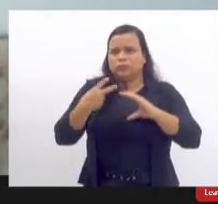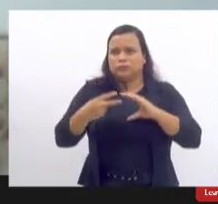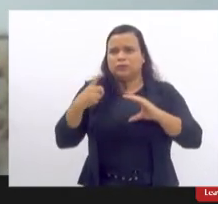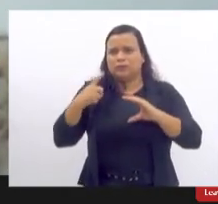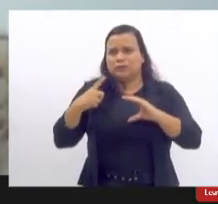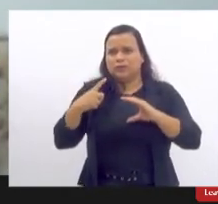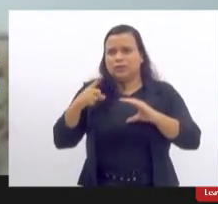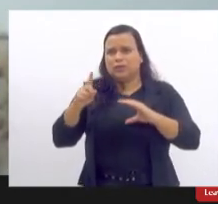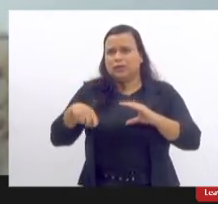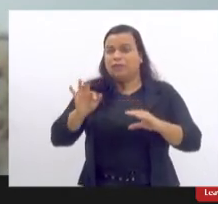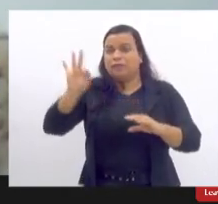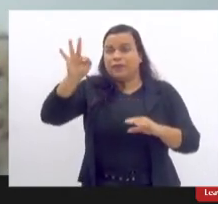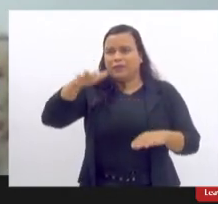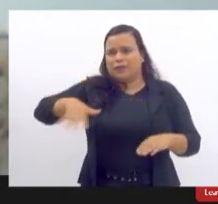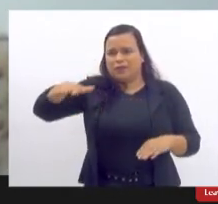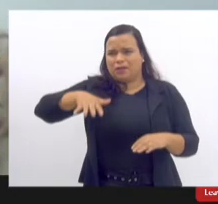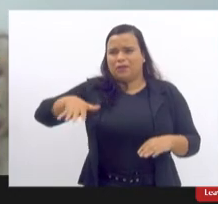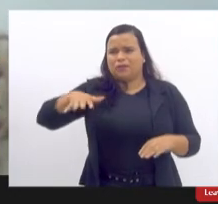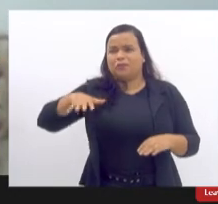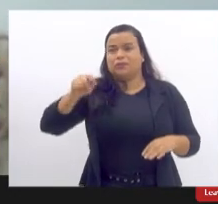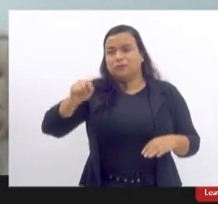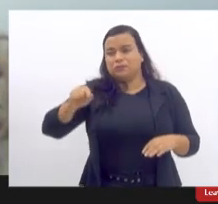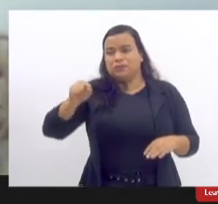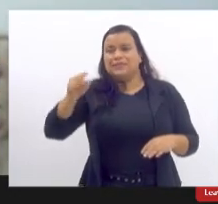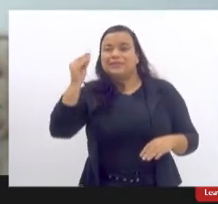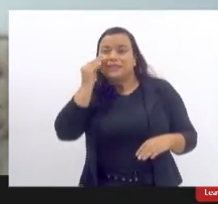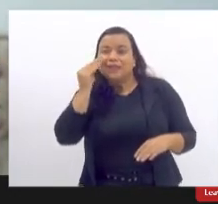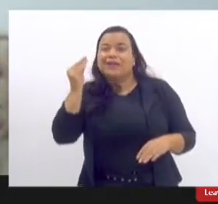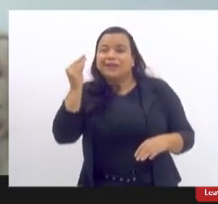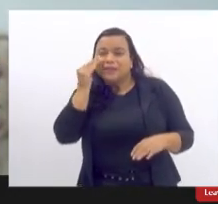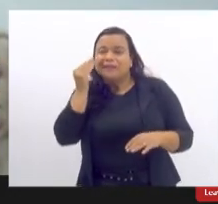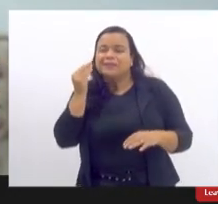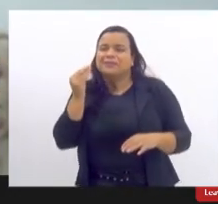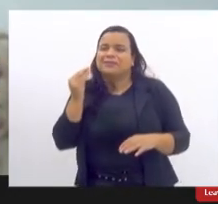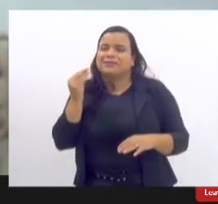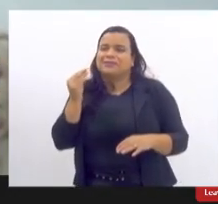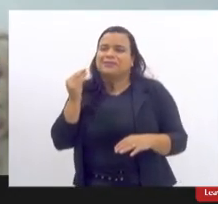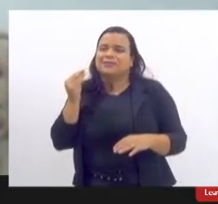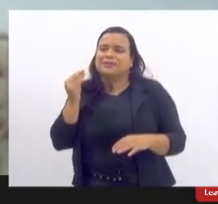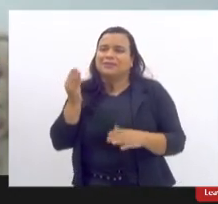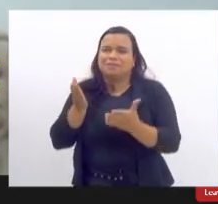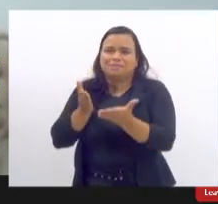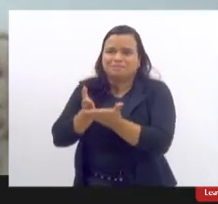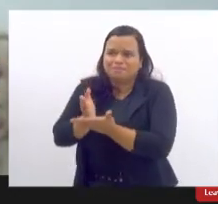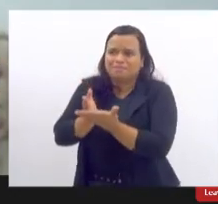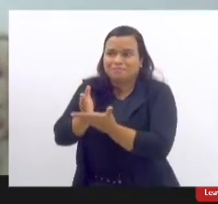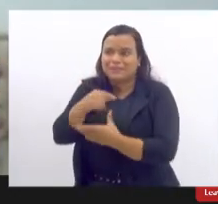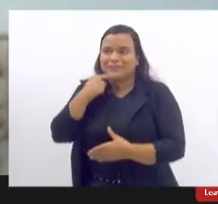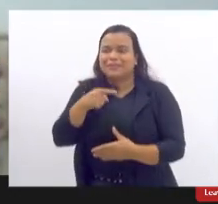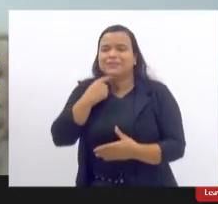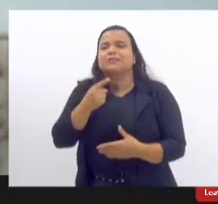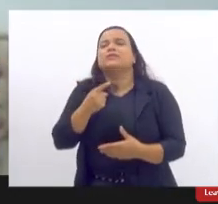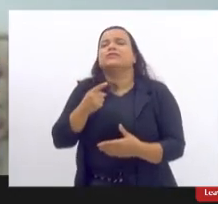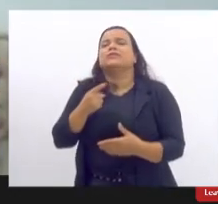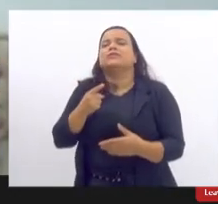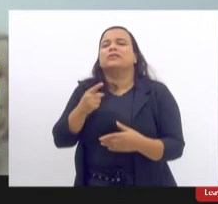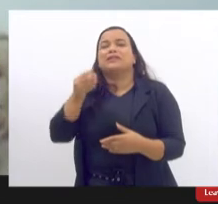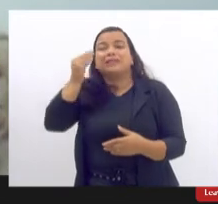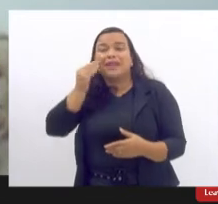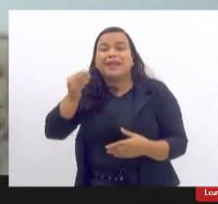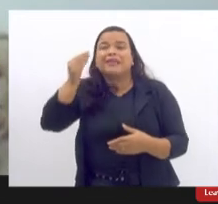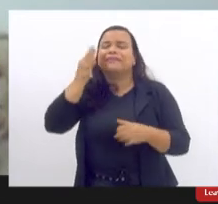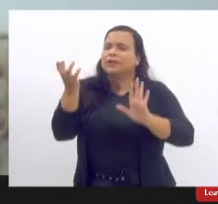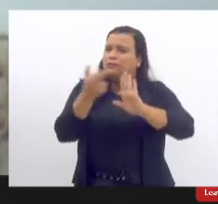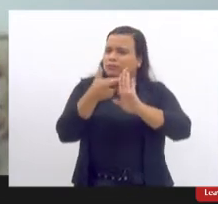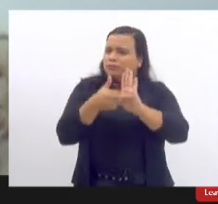federal e que dá conta tenta tenta não passou é um marco regulatório